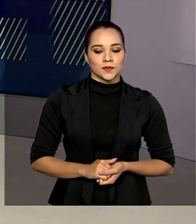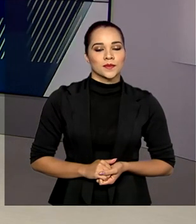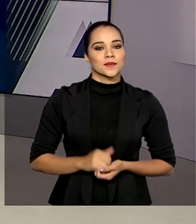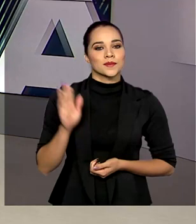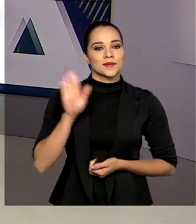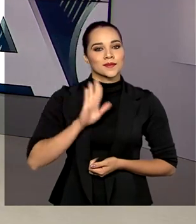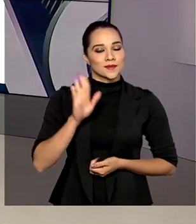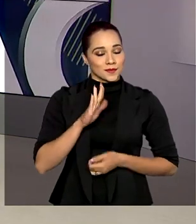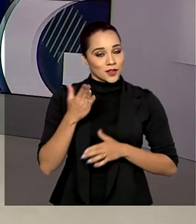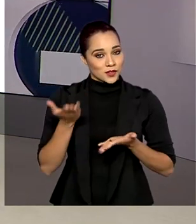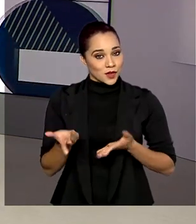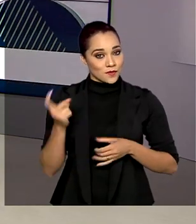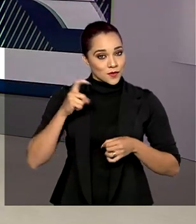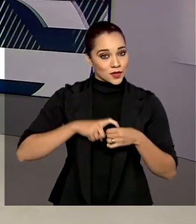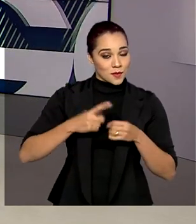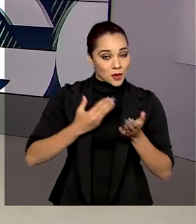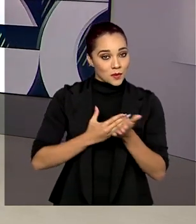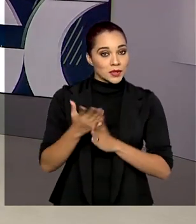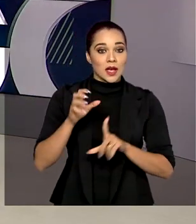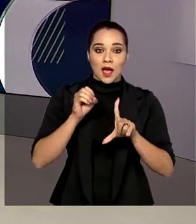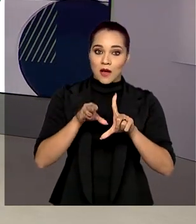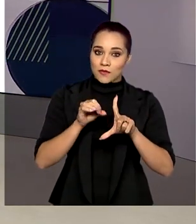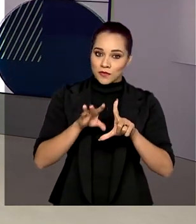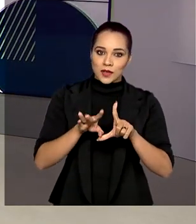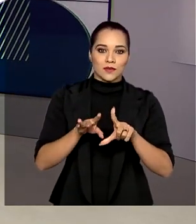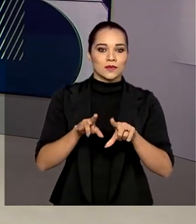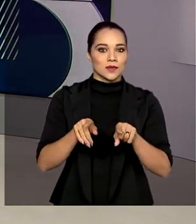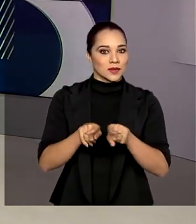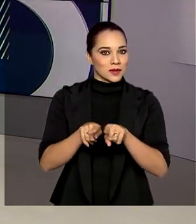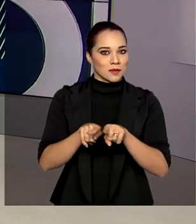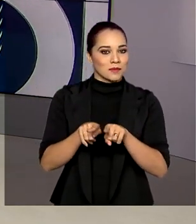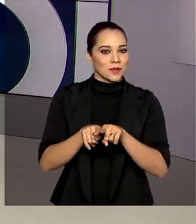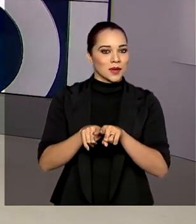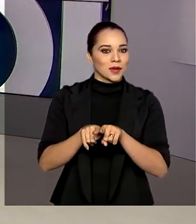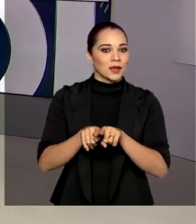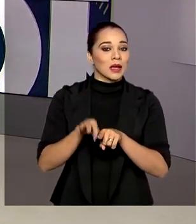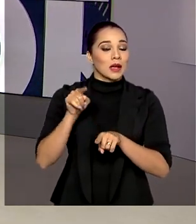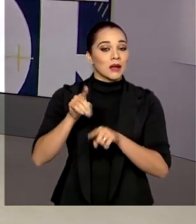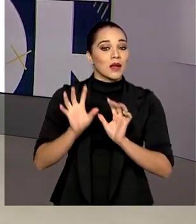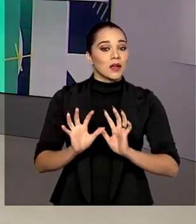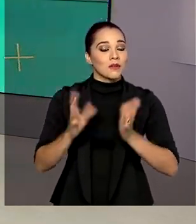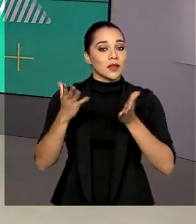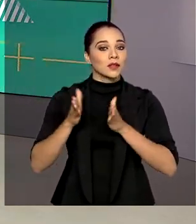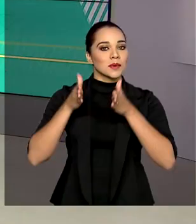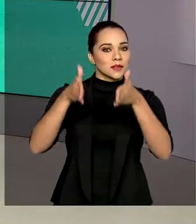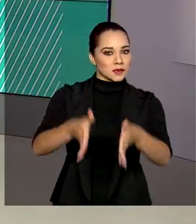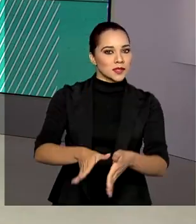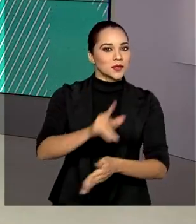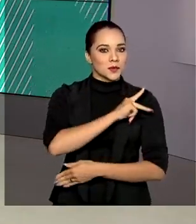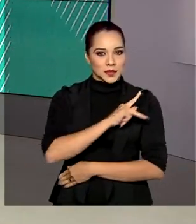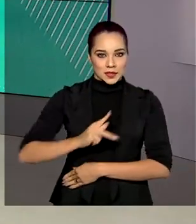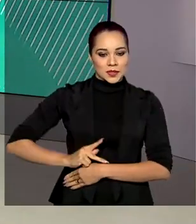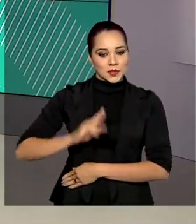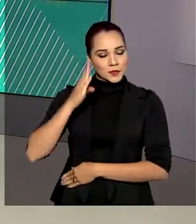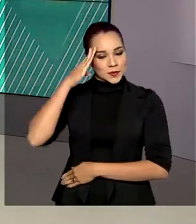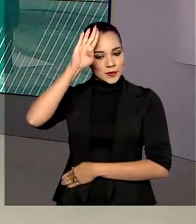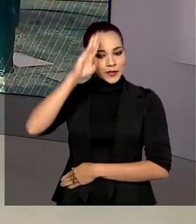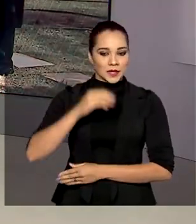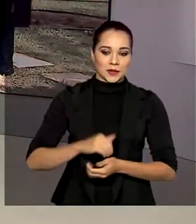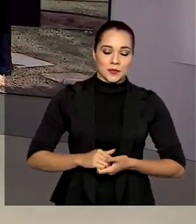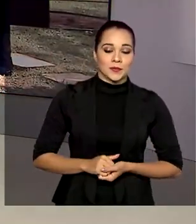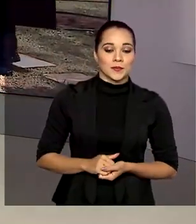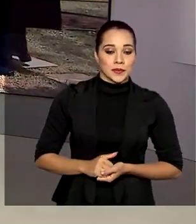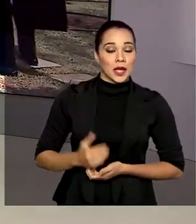Olá, estamos de volta para transmitir agora ao vivo evento com a participação do presidente Jair Bolsonaro.